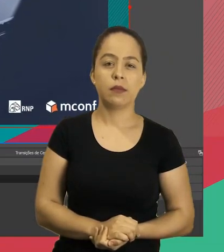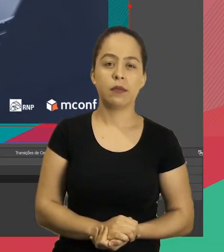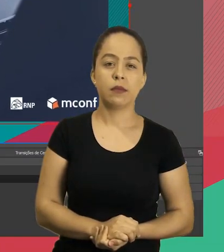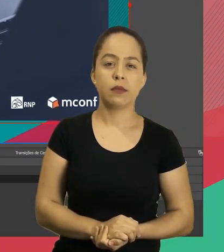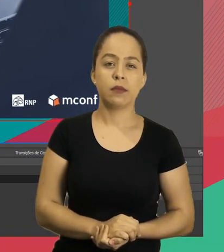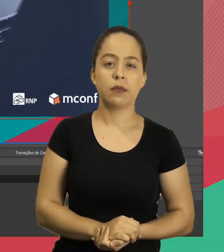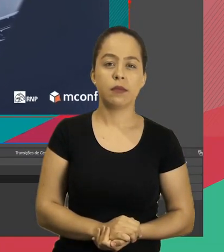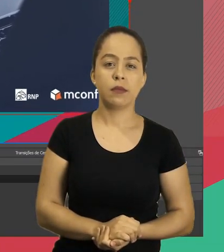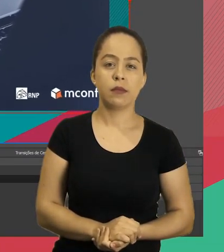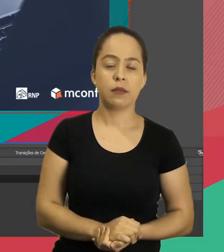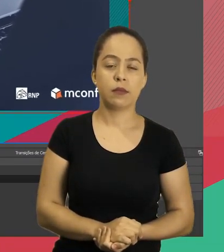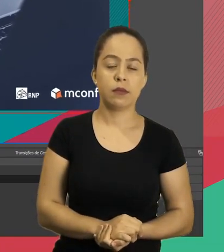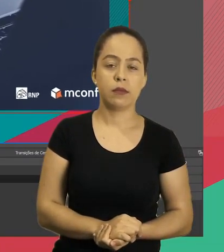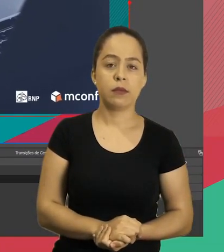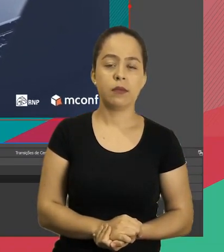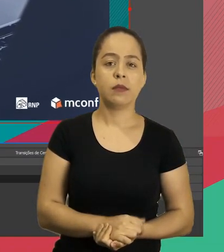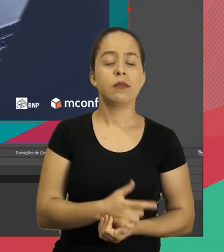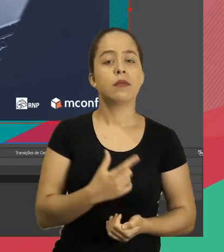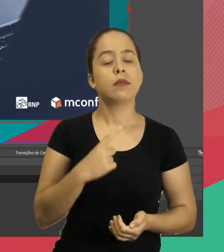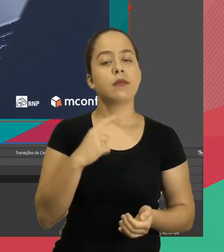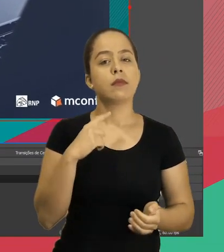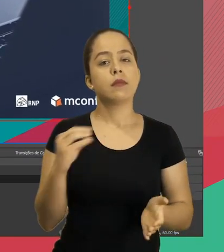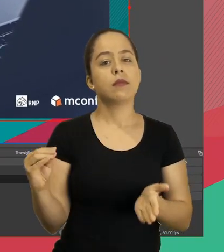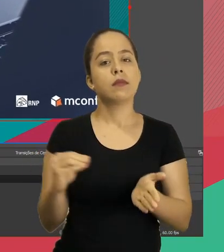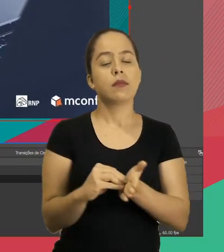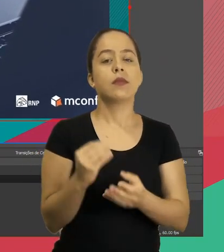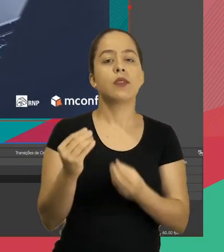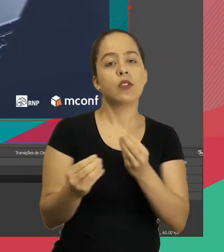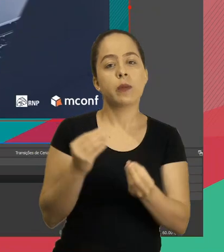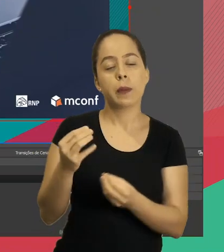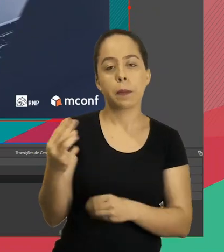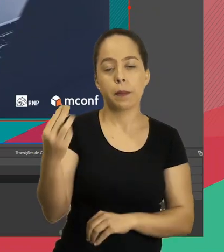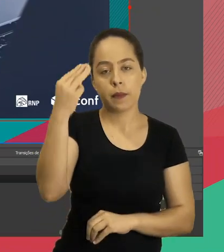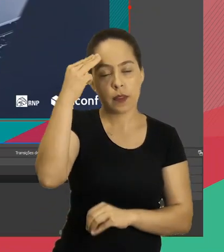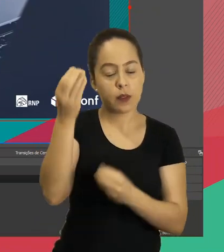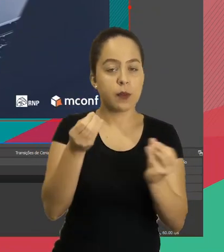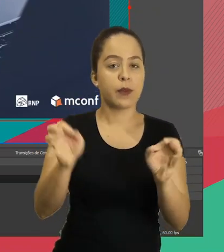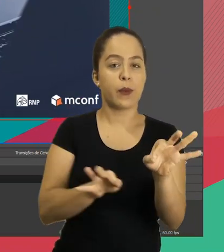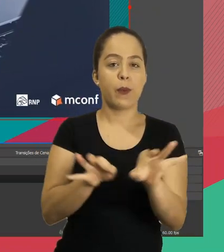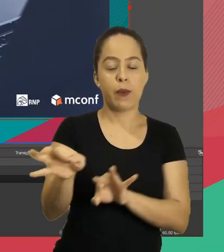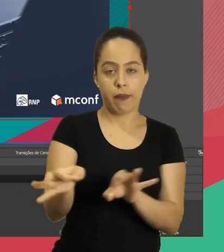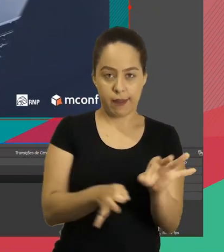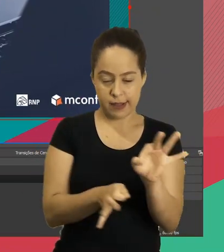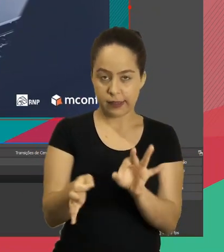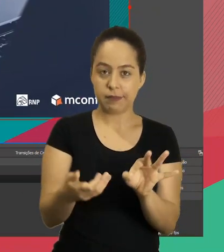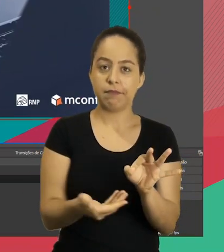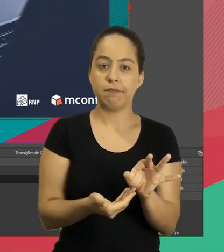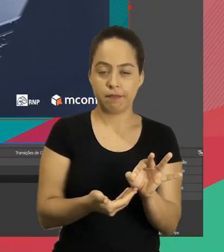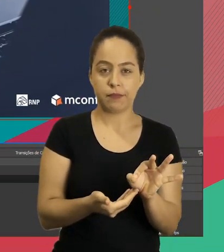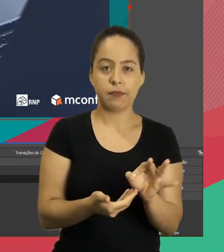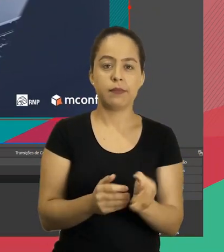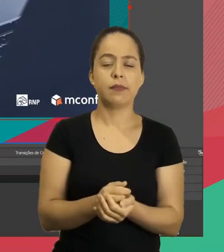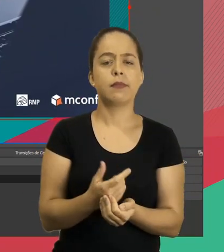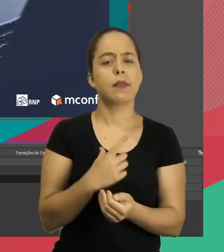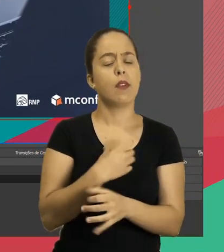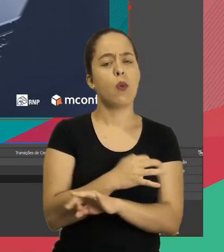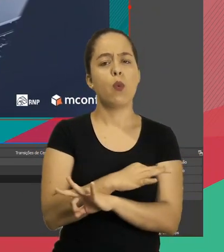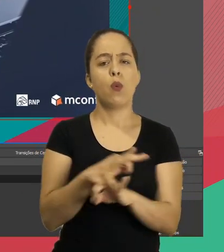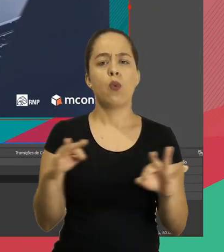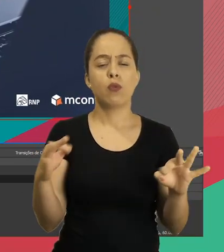Posso até redimensionar aqui para ficar. Para ficar um tamanho menor e melhor para visualizar.